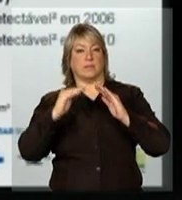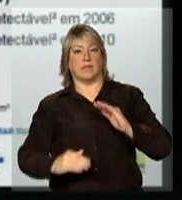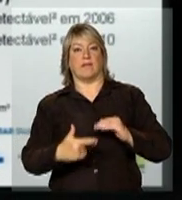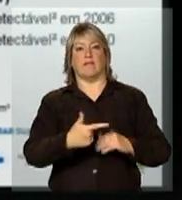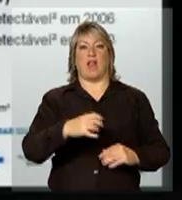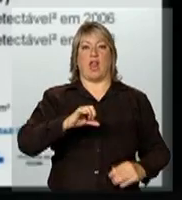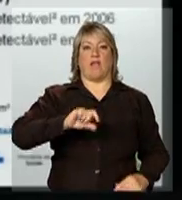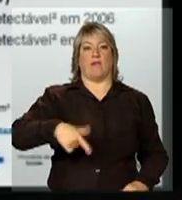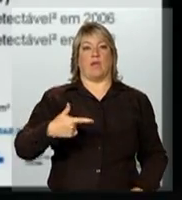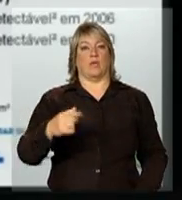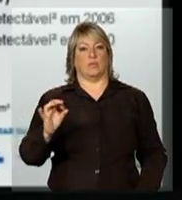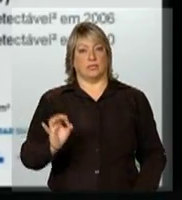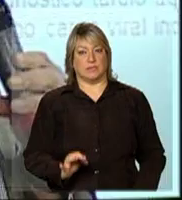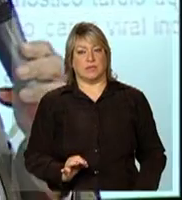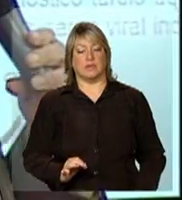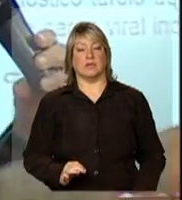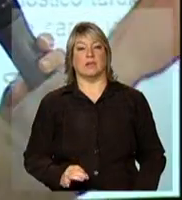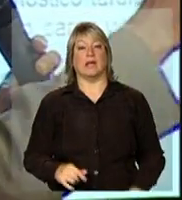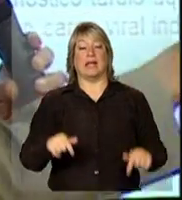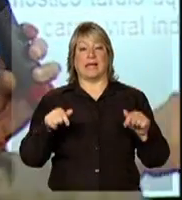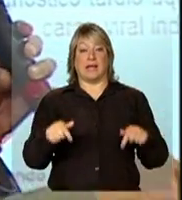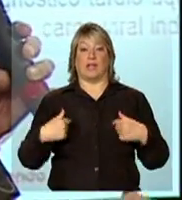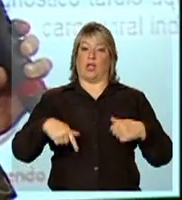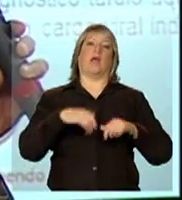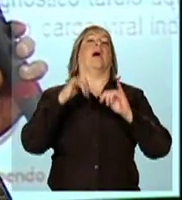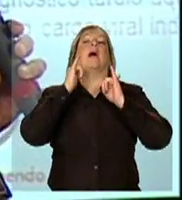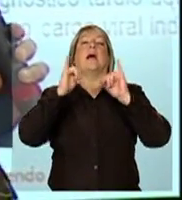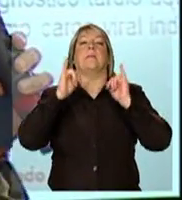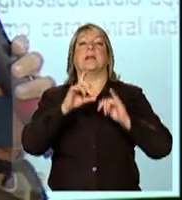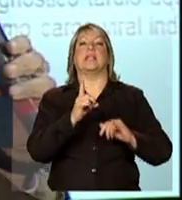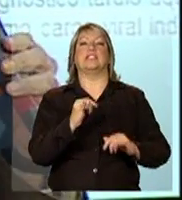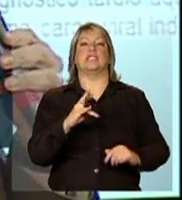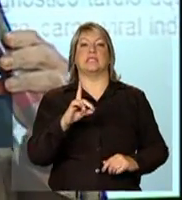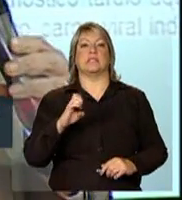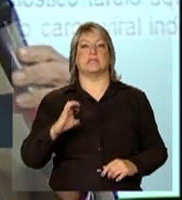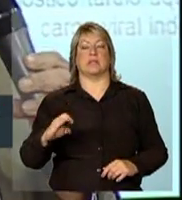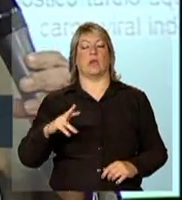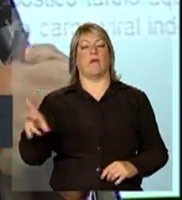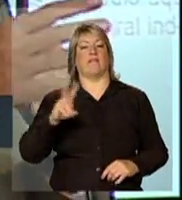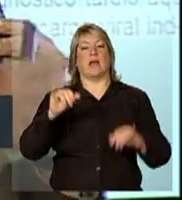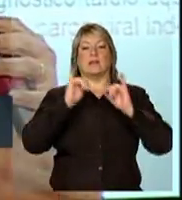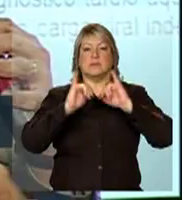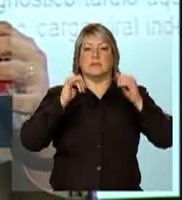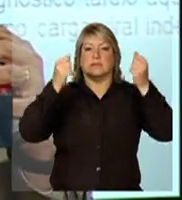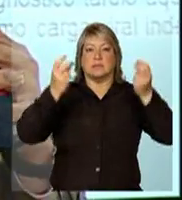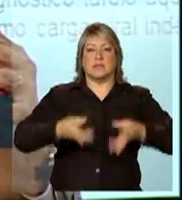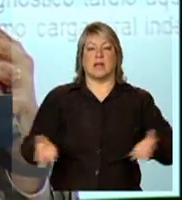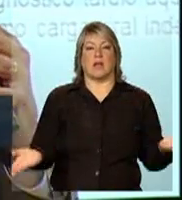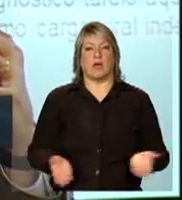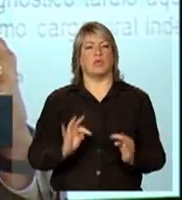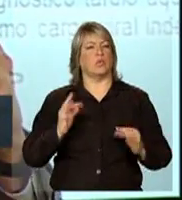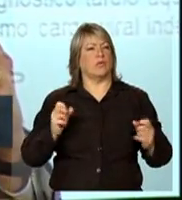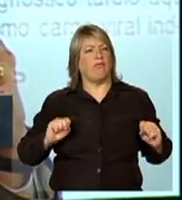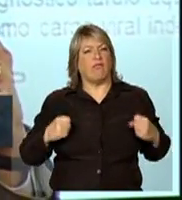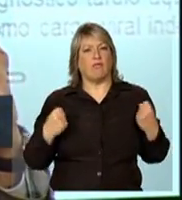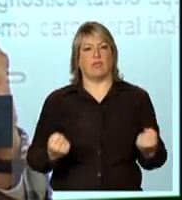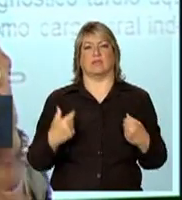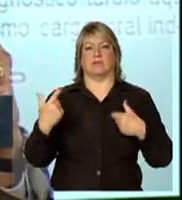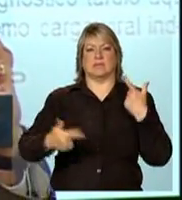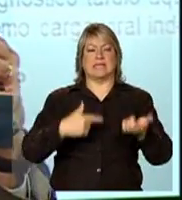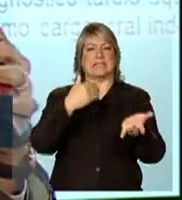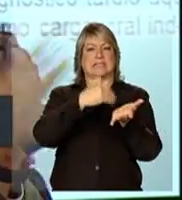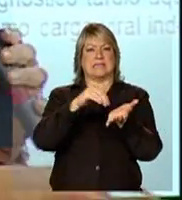grande objetivo nosso, com essa campanha, que o Diceu vai detalhar agora, com todo o esforço de mobilização das secretarias